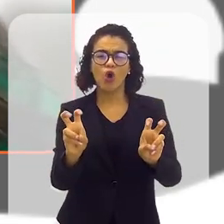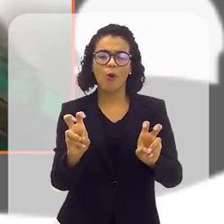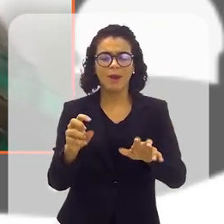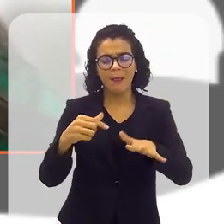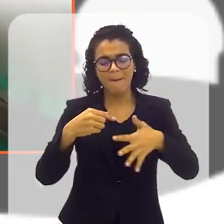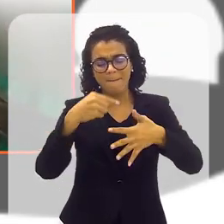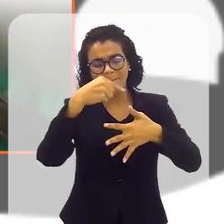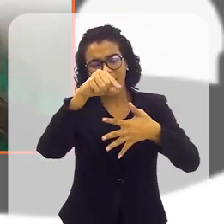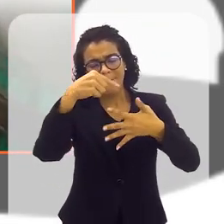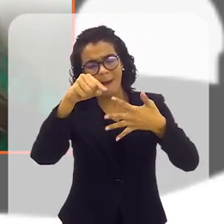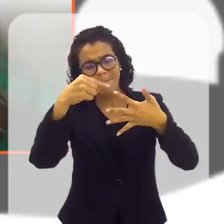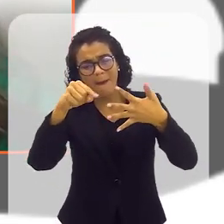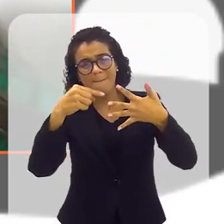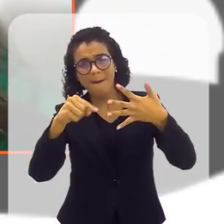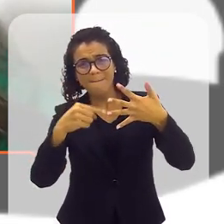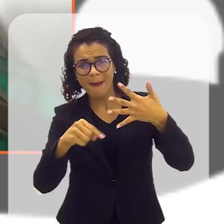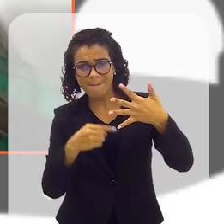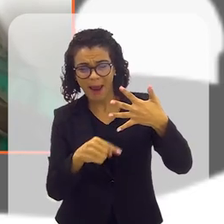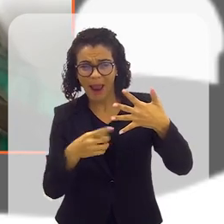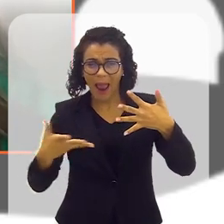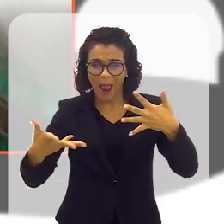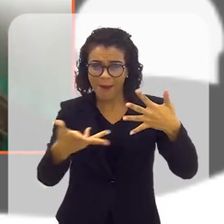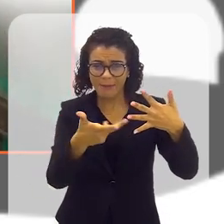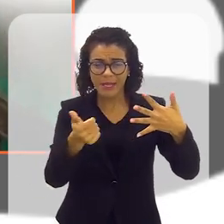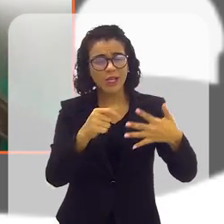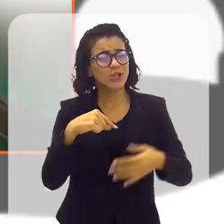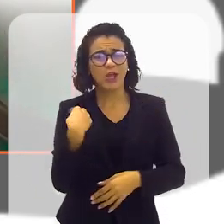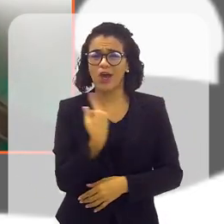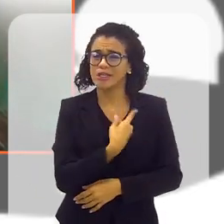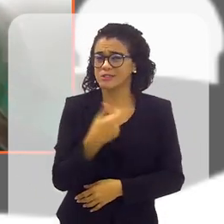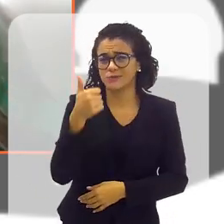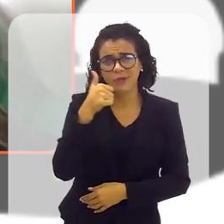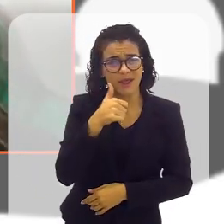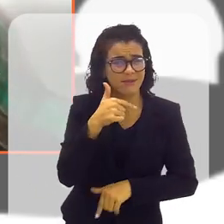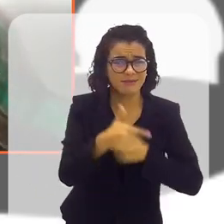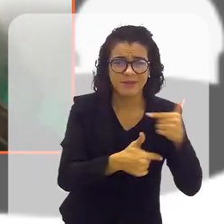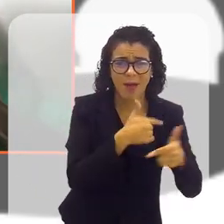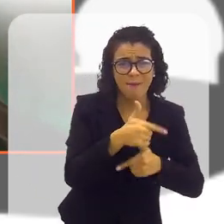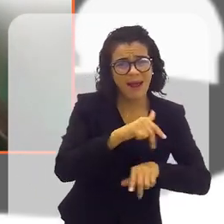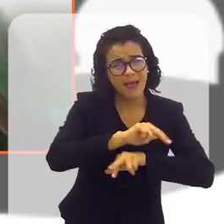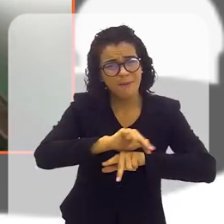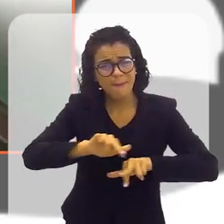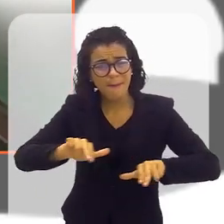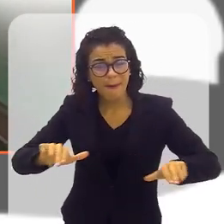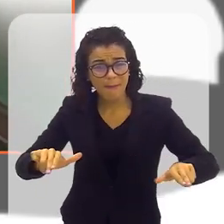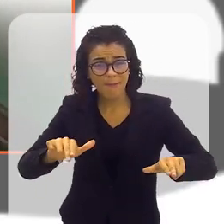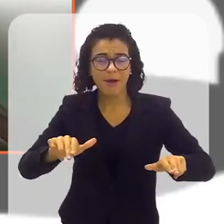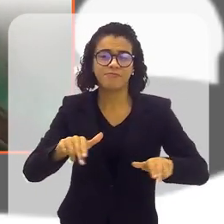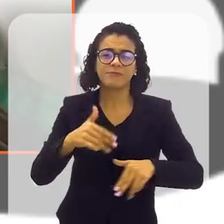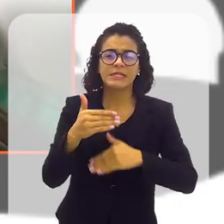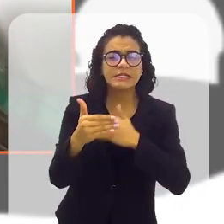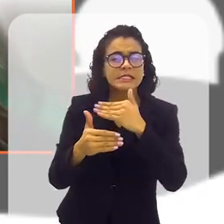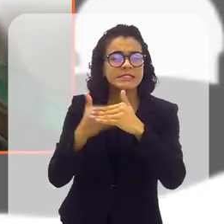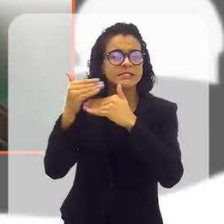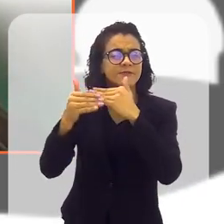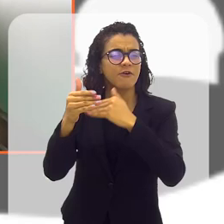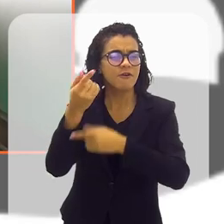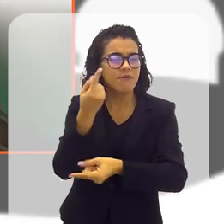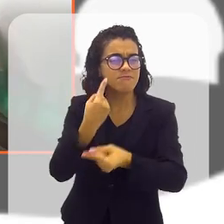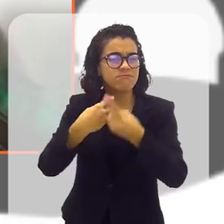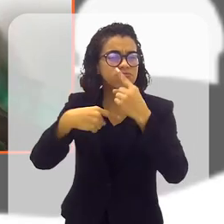multifacetada é uma habilidade nossa de desenvolver aí, sempre se